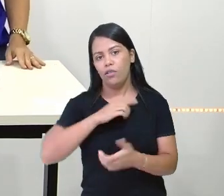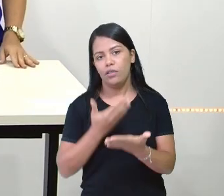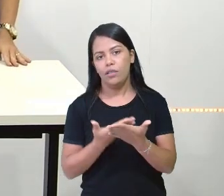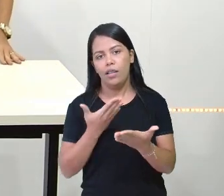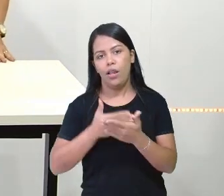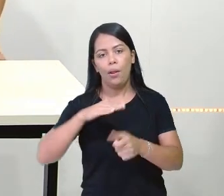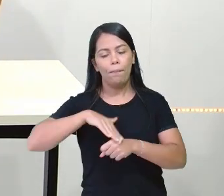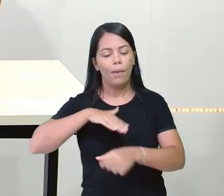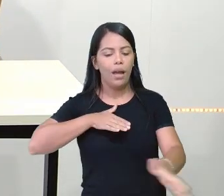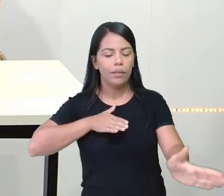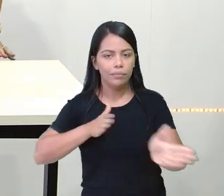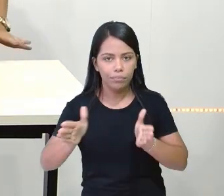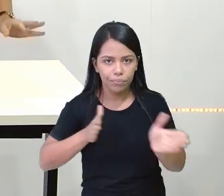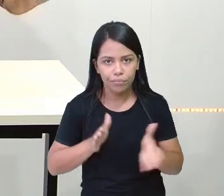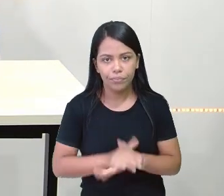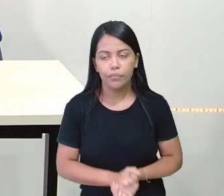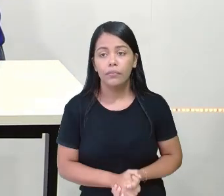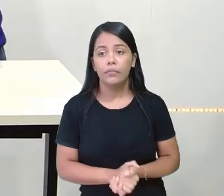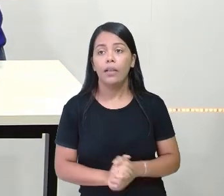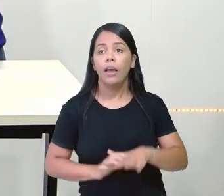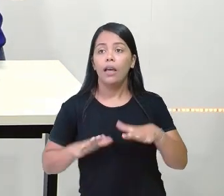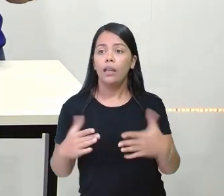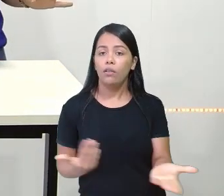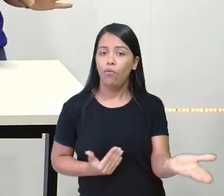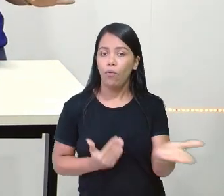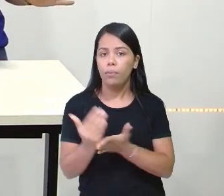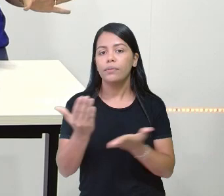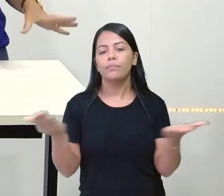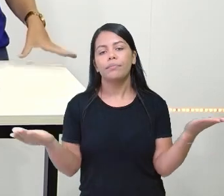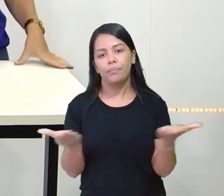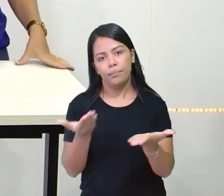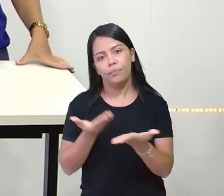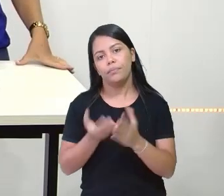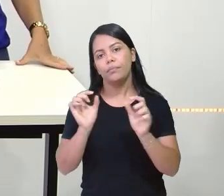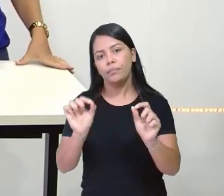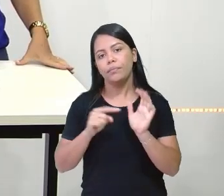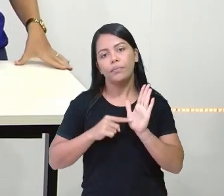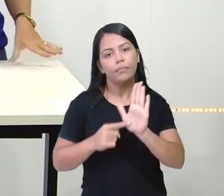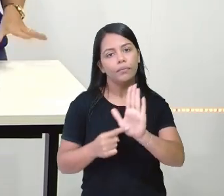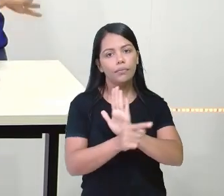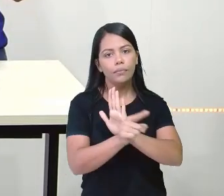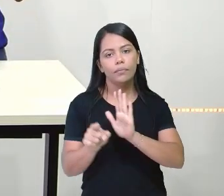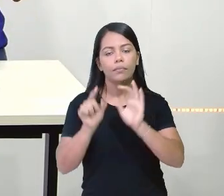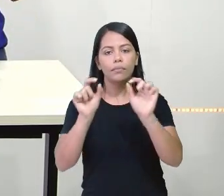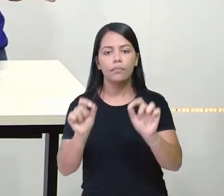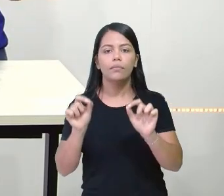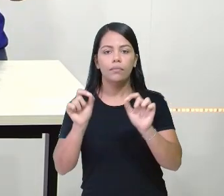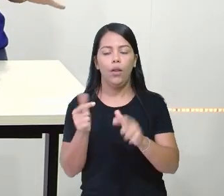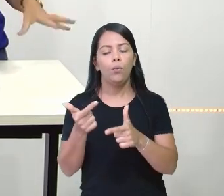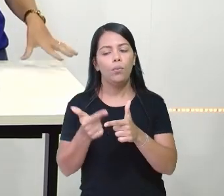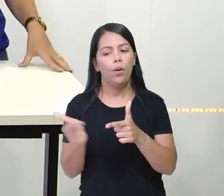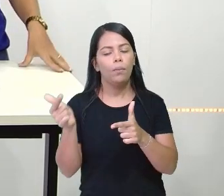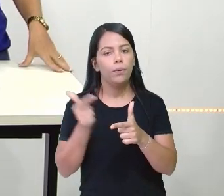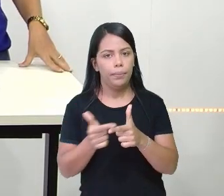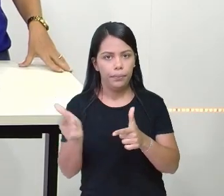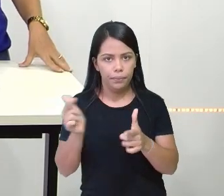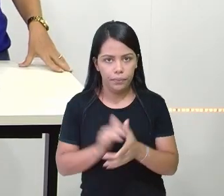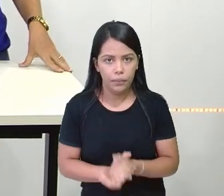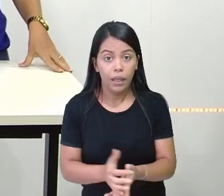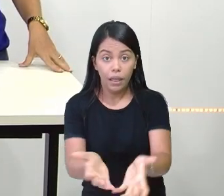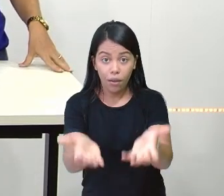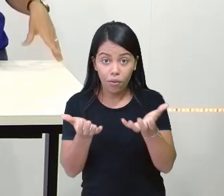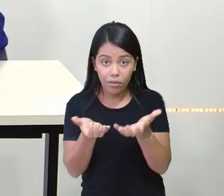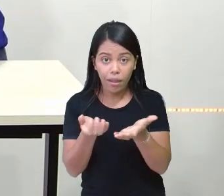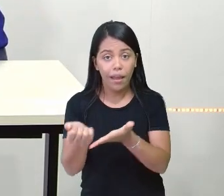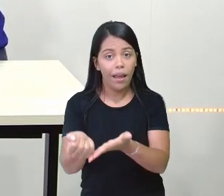mais inclusiva. Eu vou começar a aula apresentando aqui um probleminha, e eu preciso da ajuda